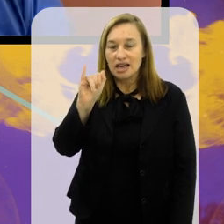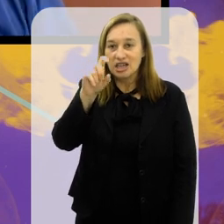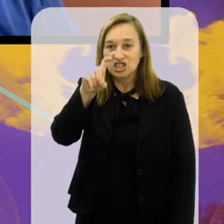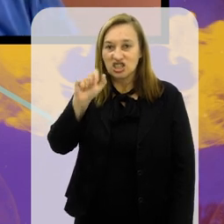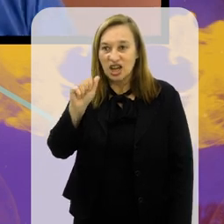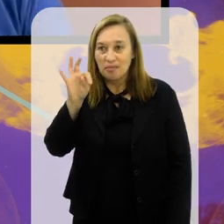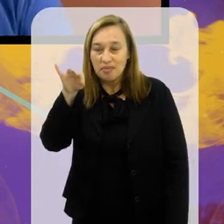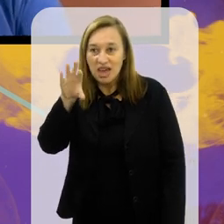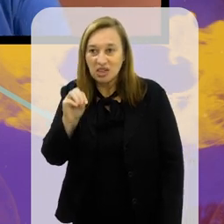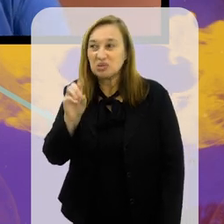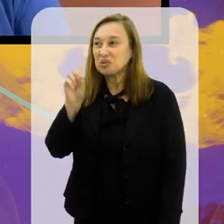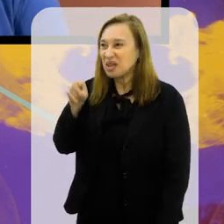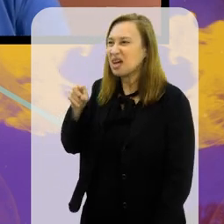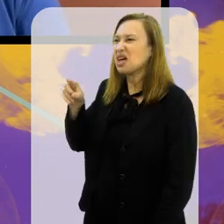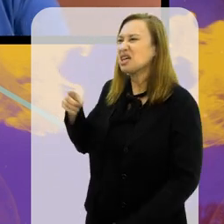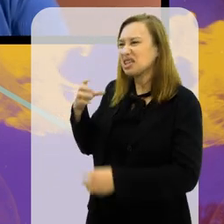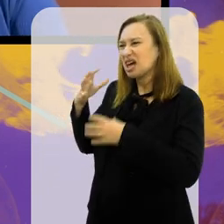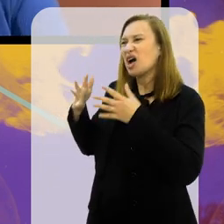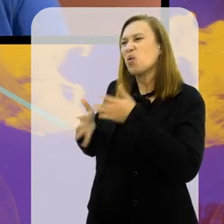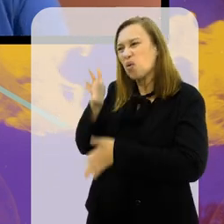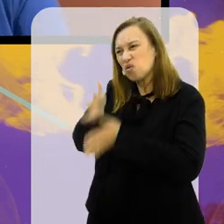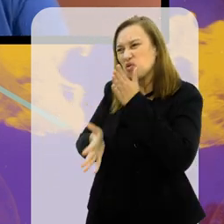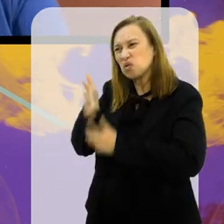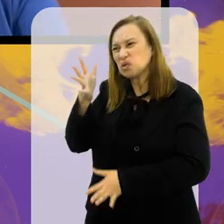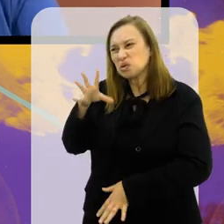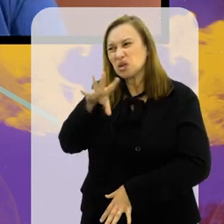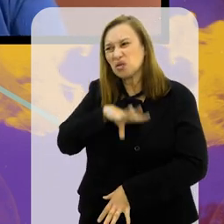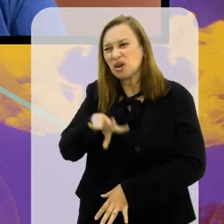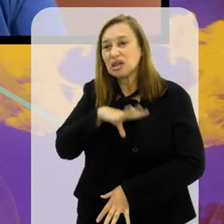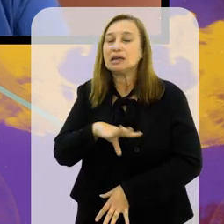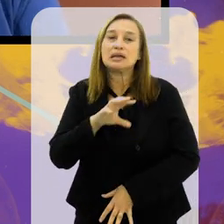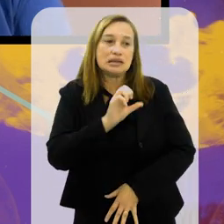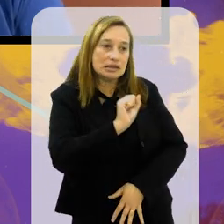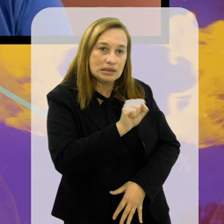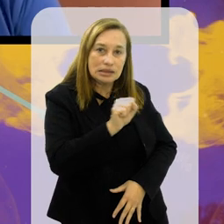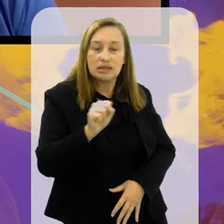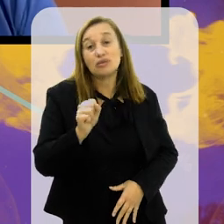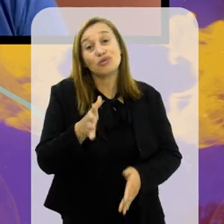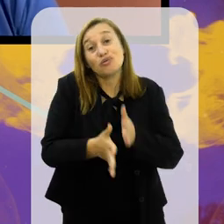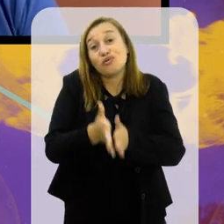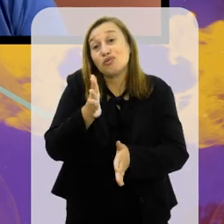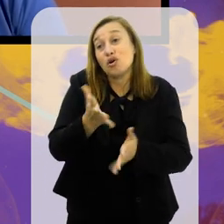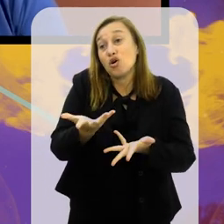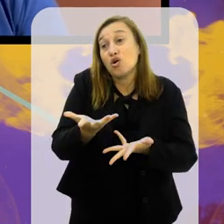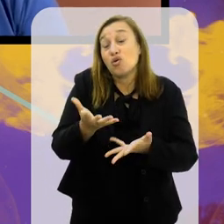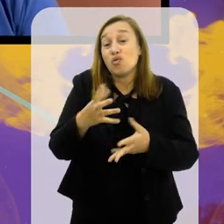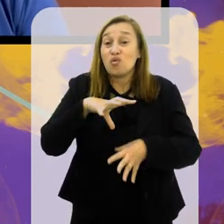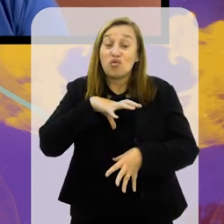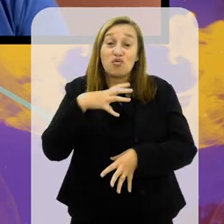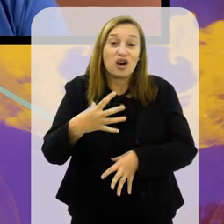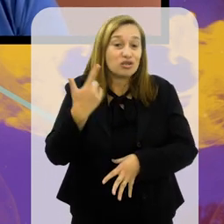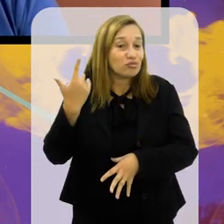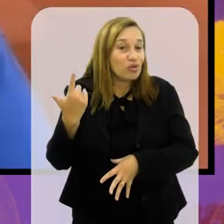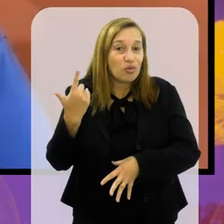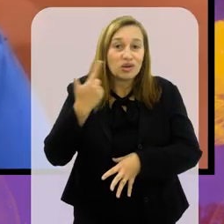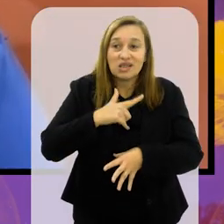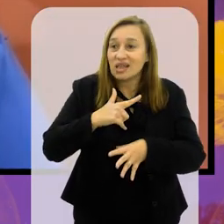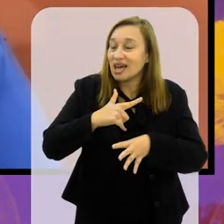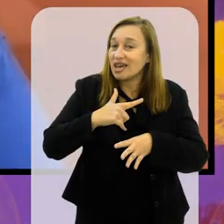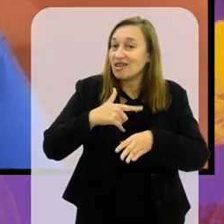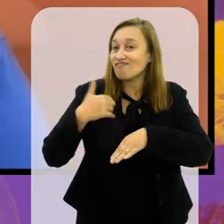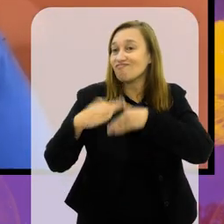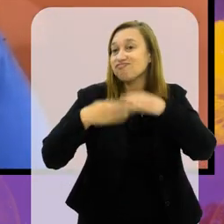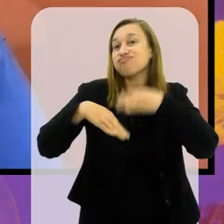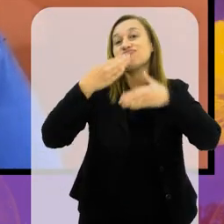É, o Vasco ainda não decolou como a gente queria. E, Rui, essa